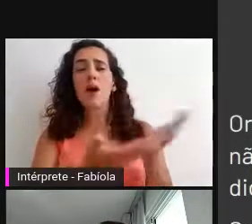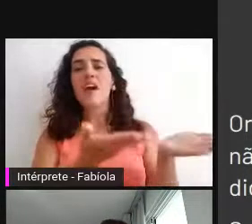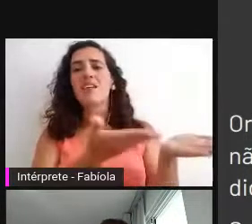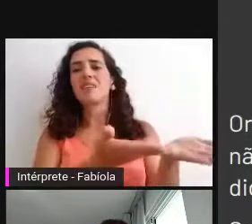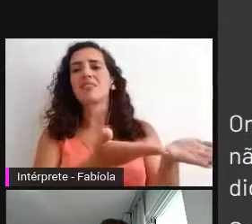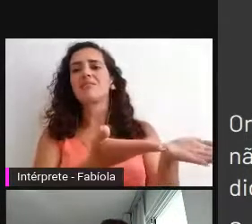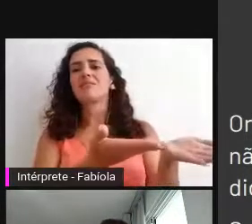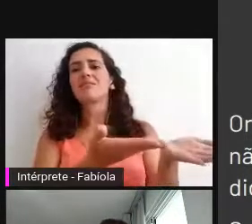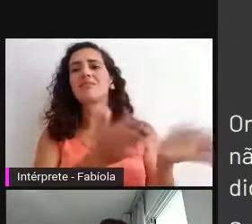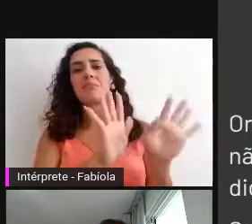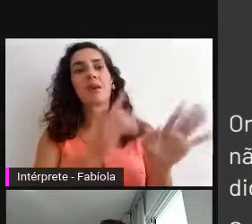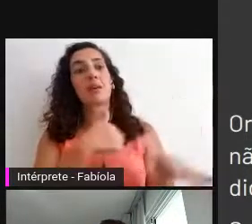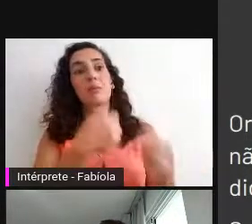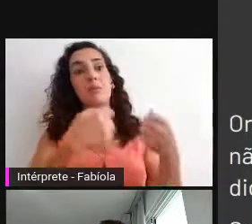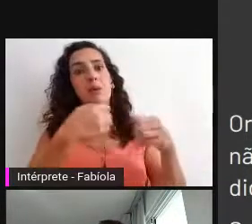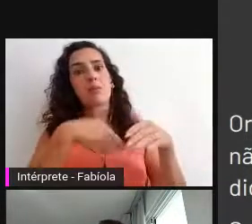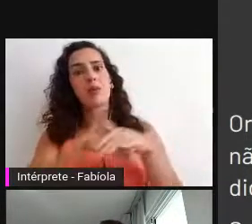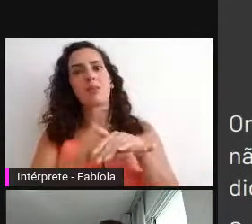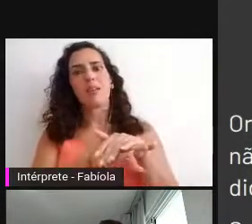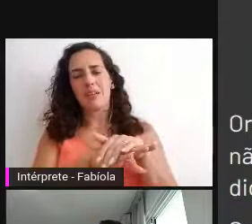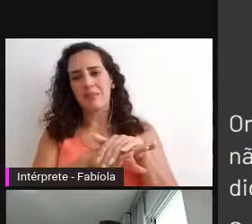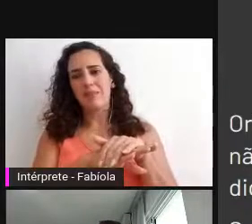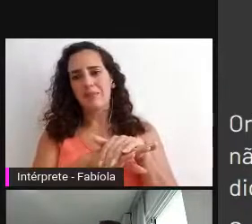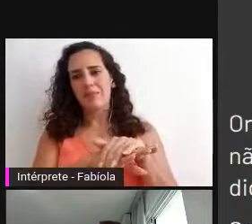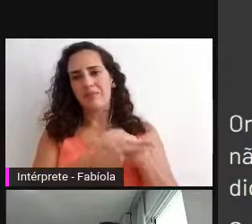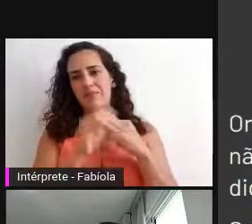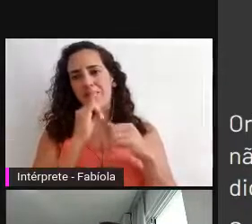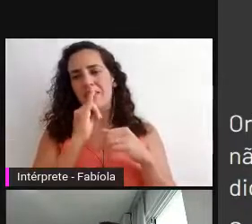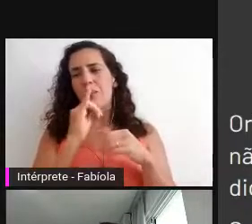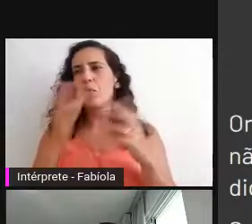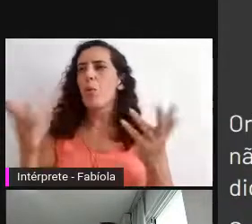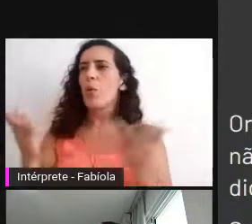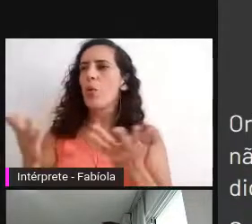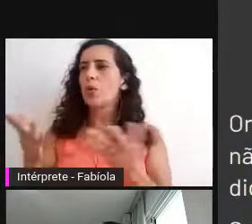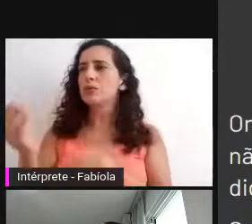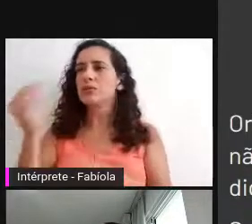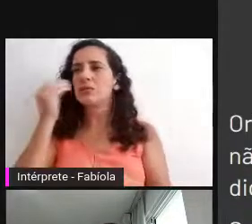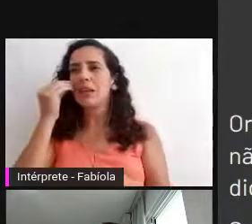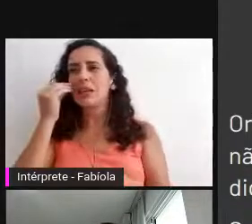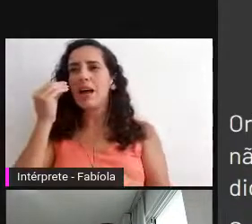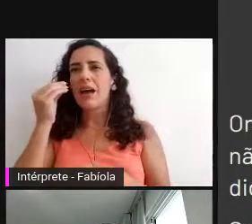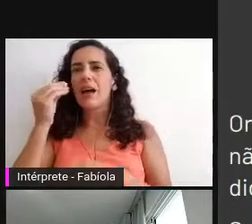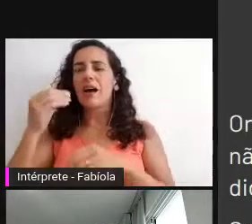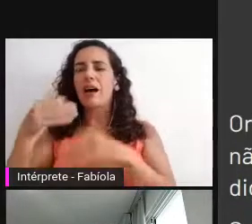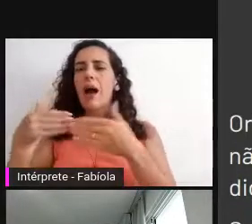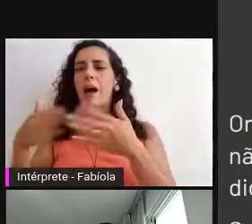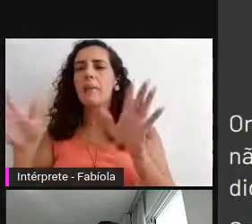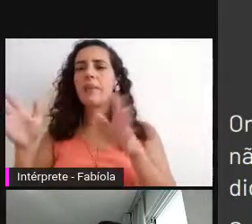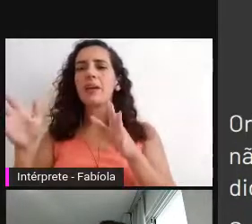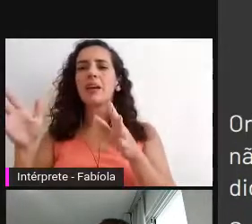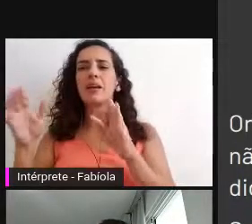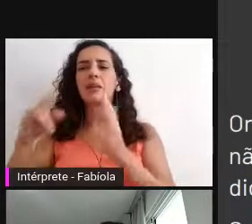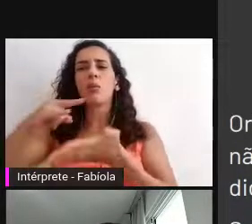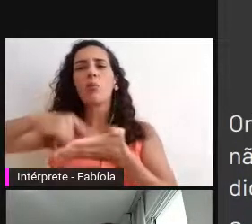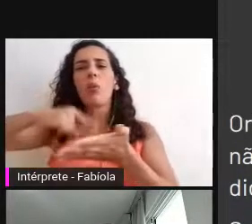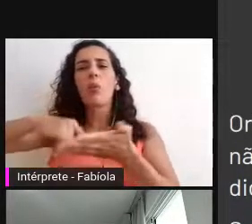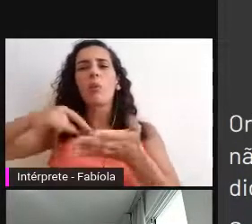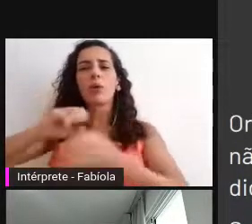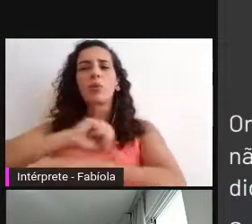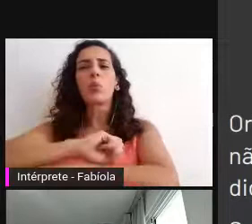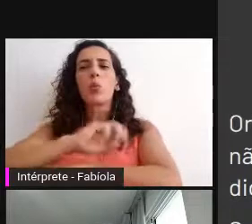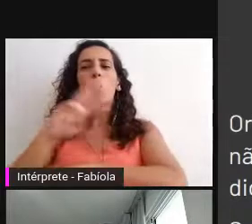É o caso que a gente tem hoje para poder abrir um documento feito no Word 2.0. É uma